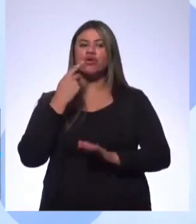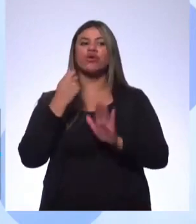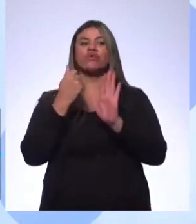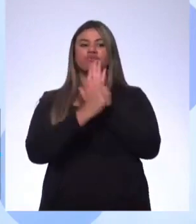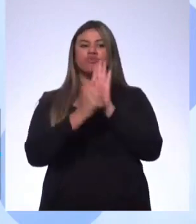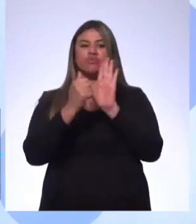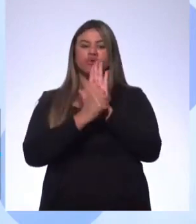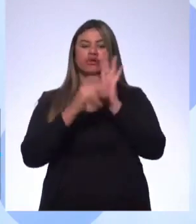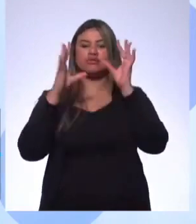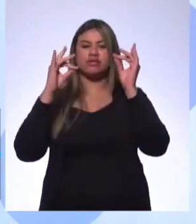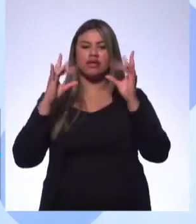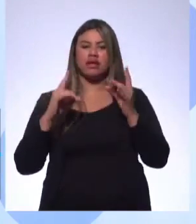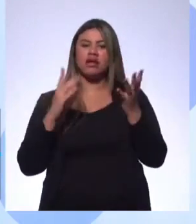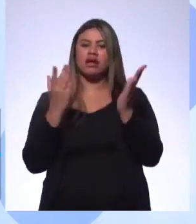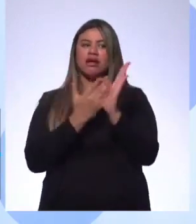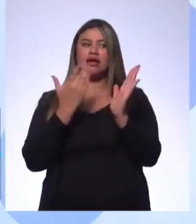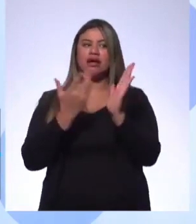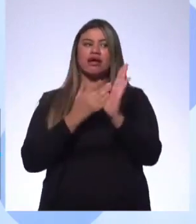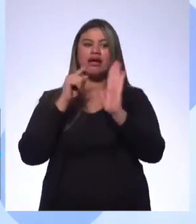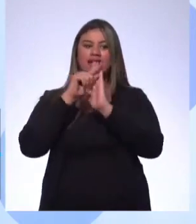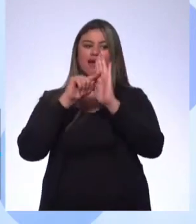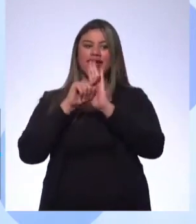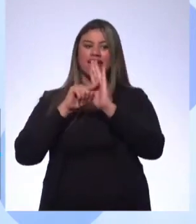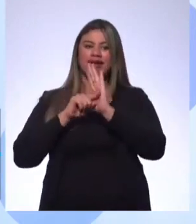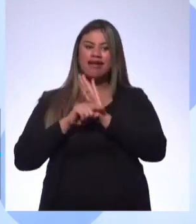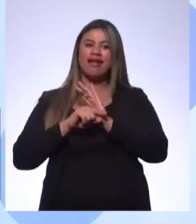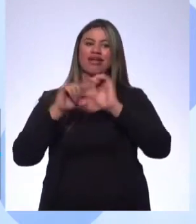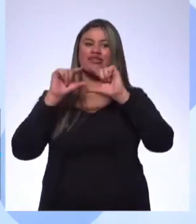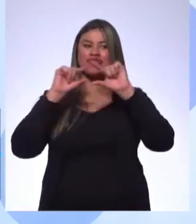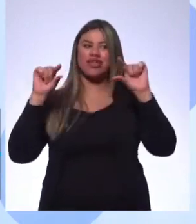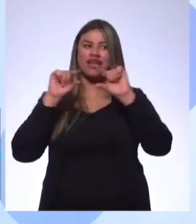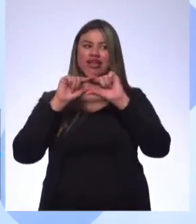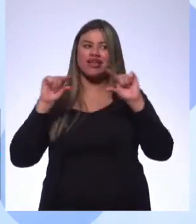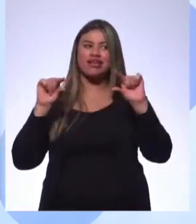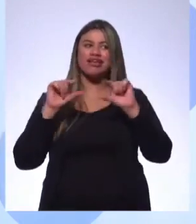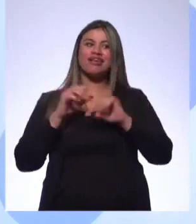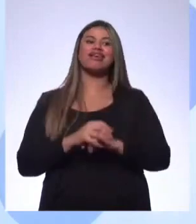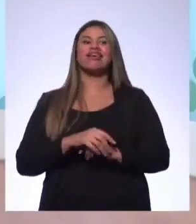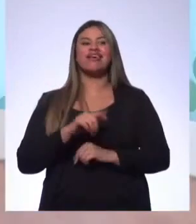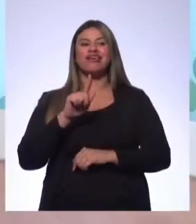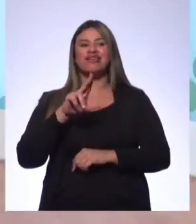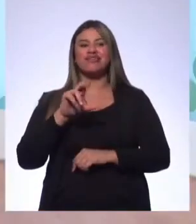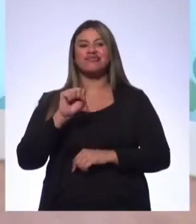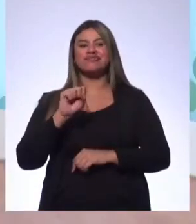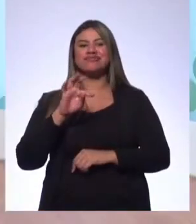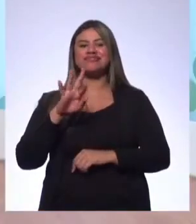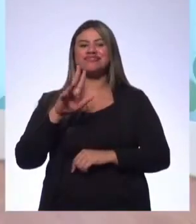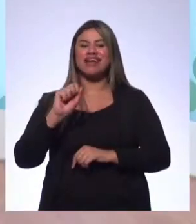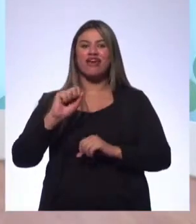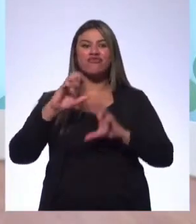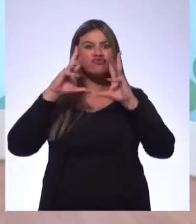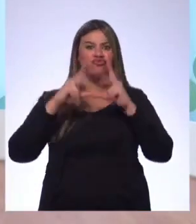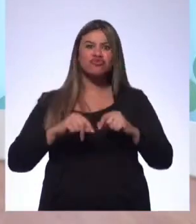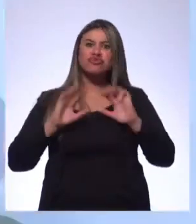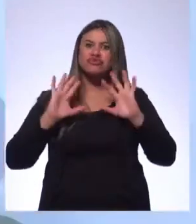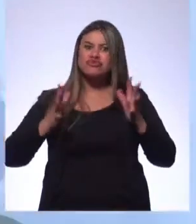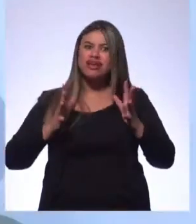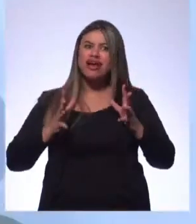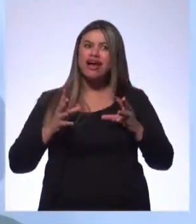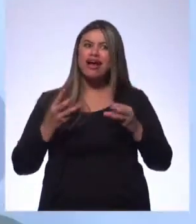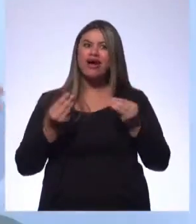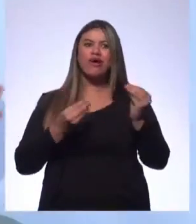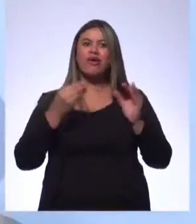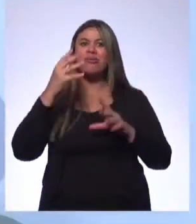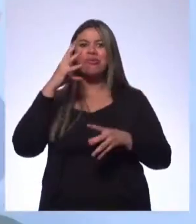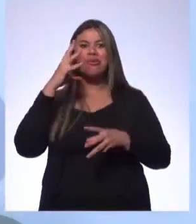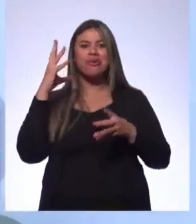descrever a obra, analisar trechos, fazer uma recomendação. Como é nome desse aluno? Gustavo. Gustavo, você já fez tudo, Gustavo? Já fez